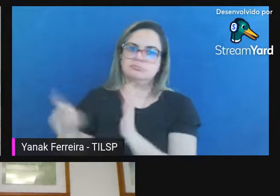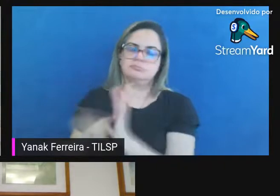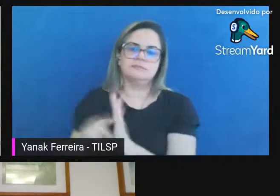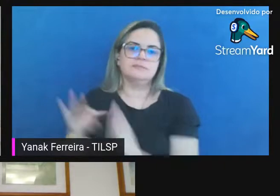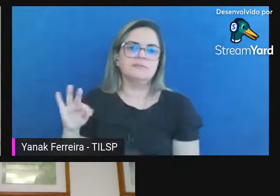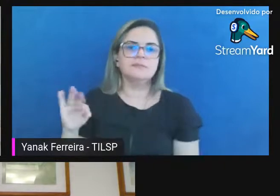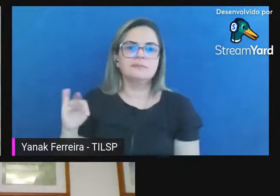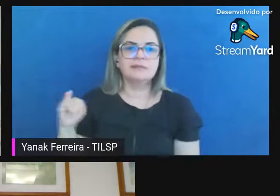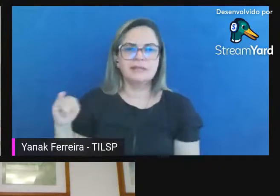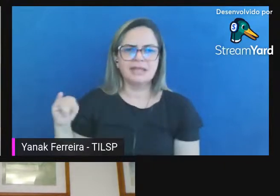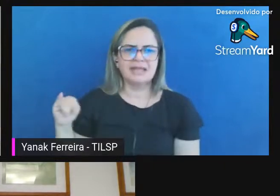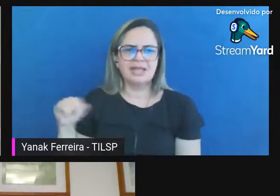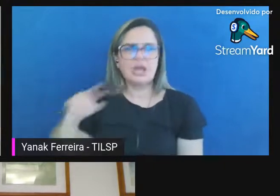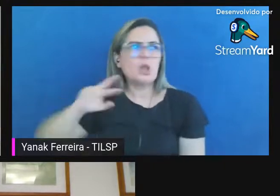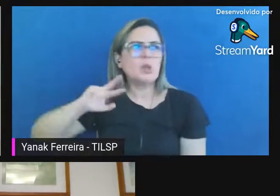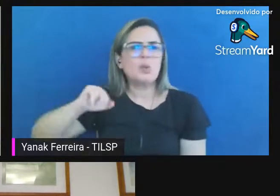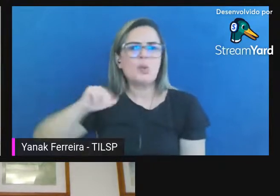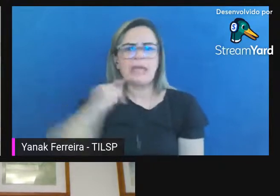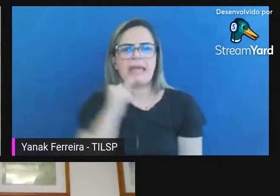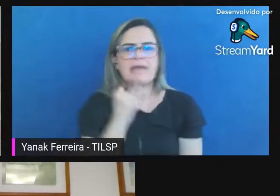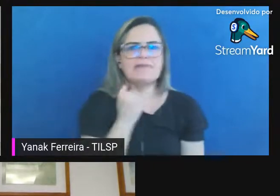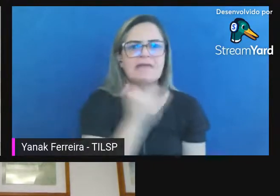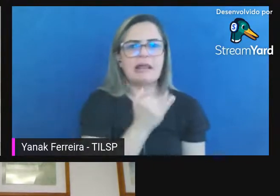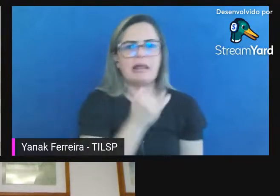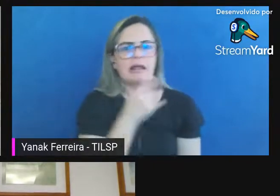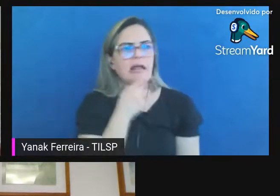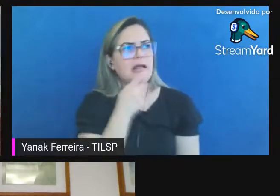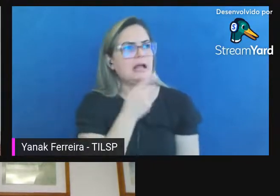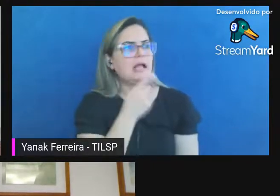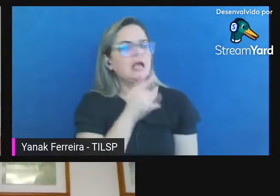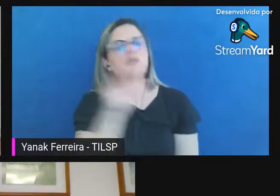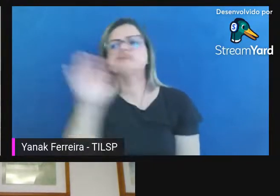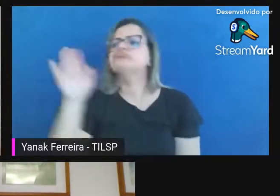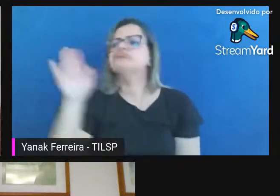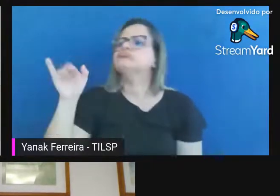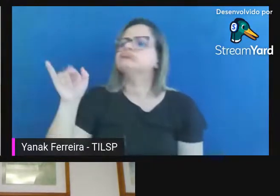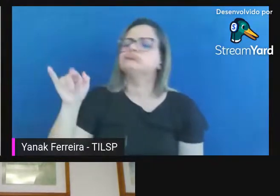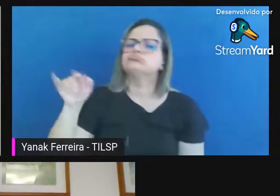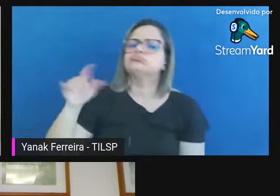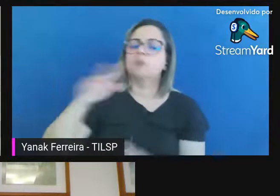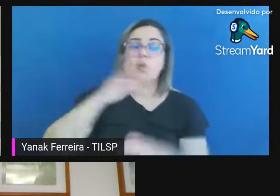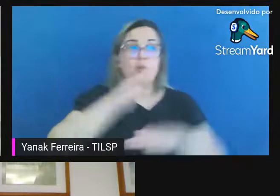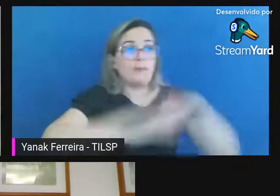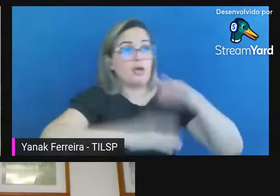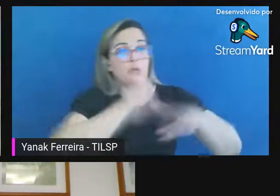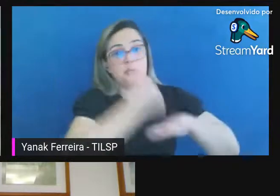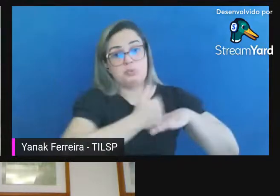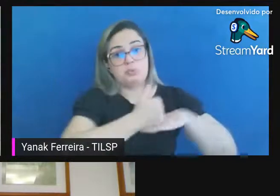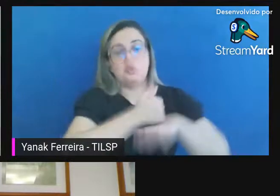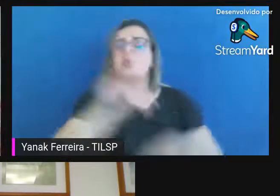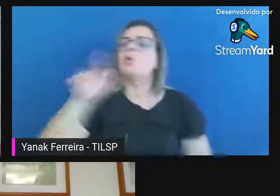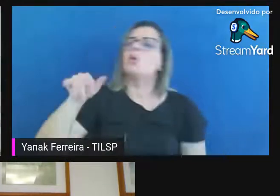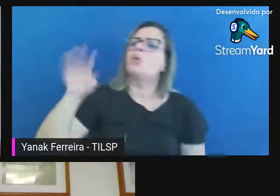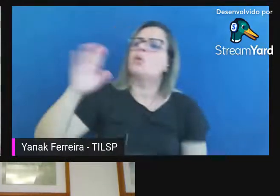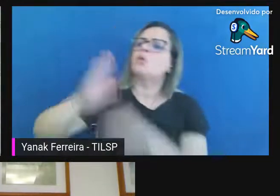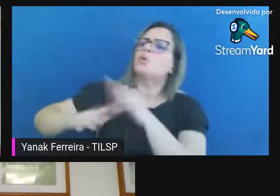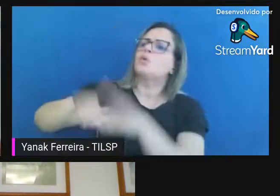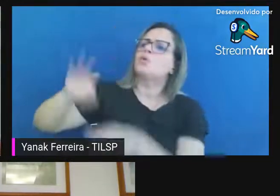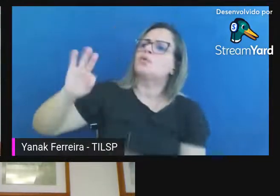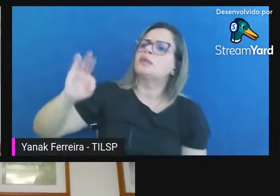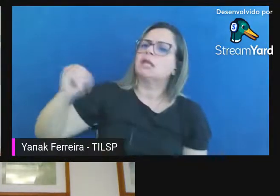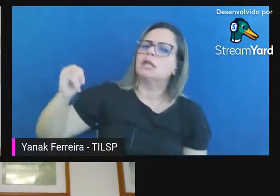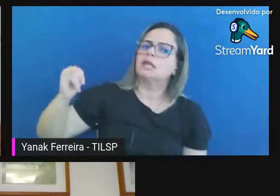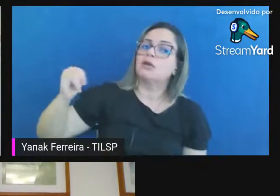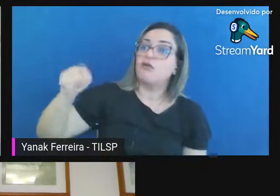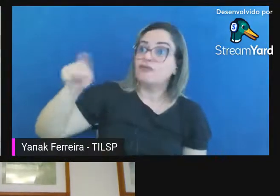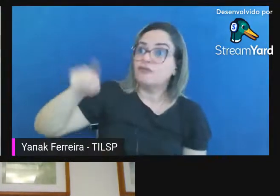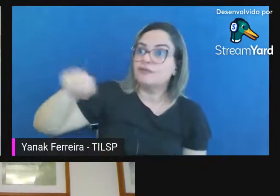simplesmente dizer para uma pessoa para um profissional de TI ou para um bibliotecário ou para uma arquivista você estará à frente